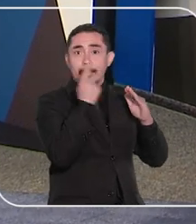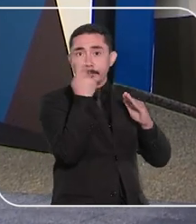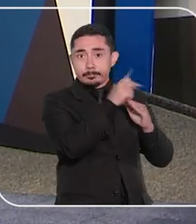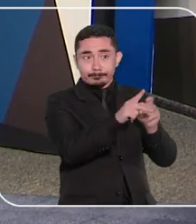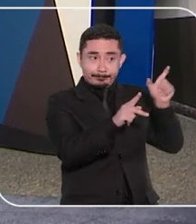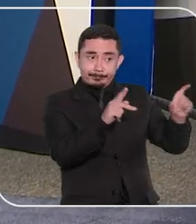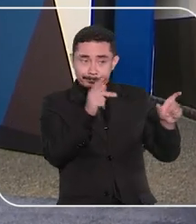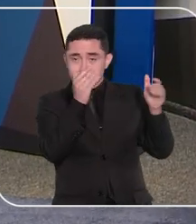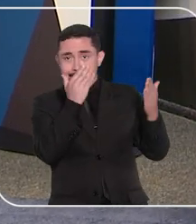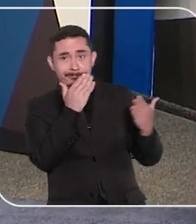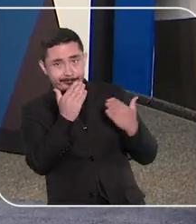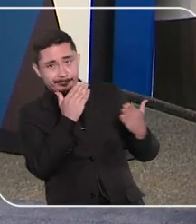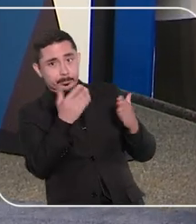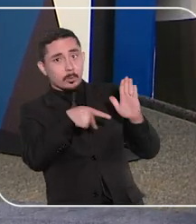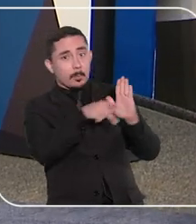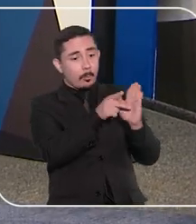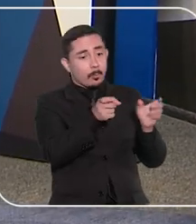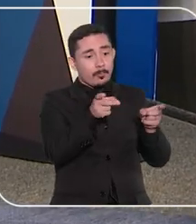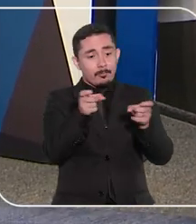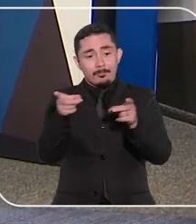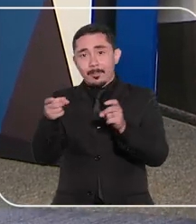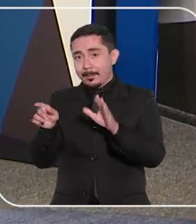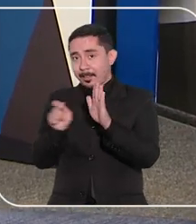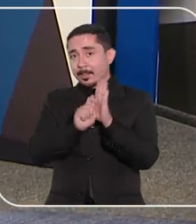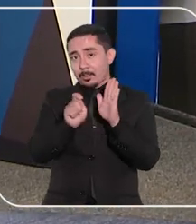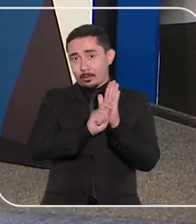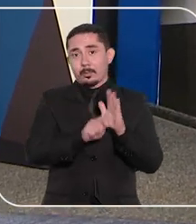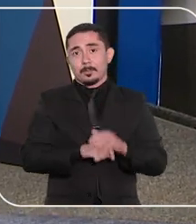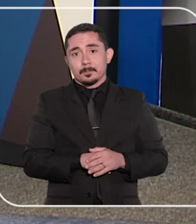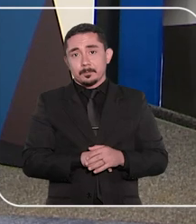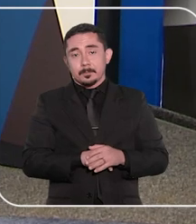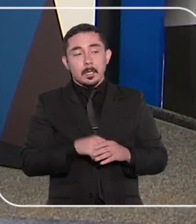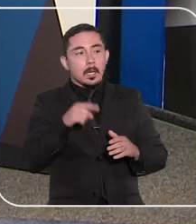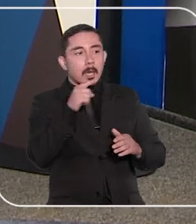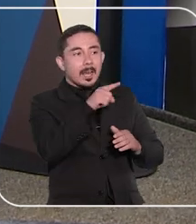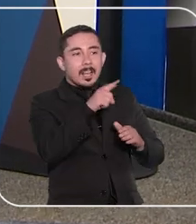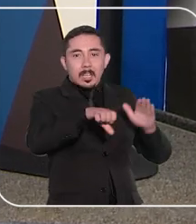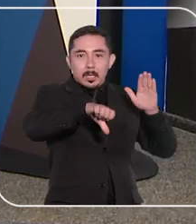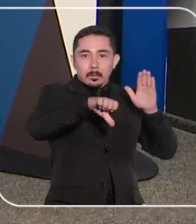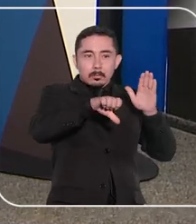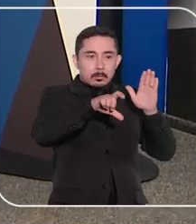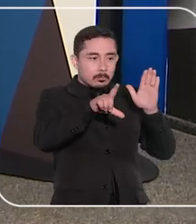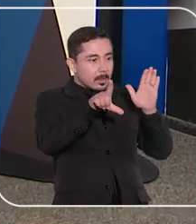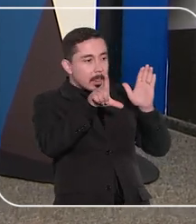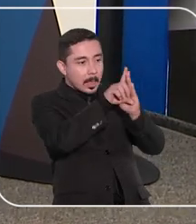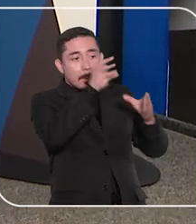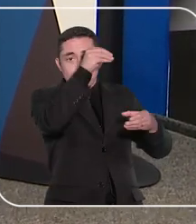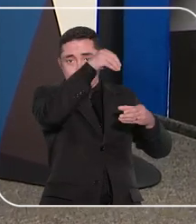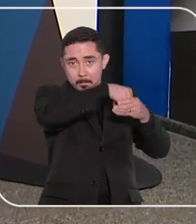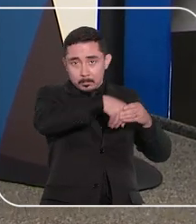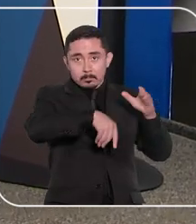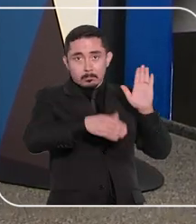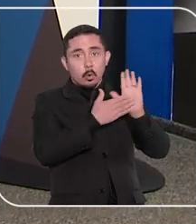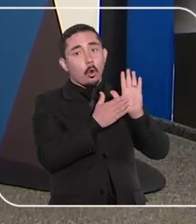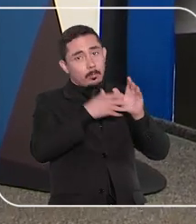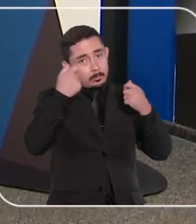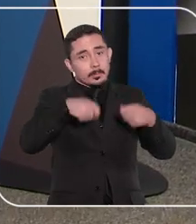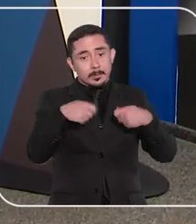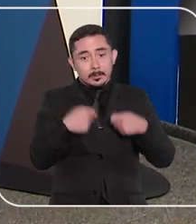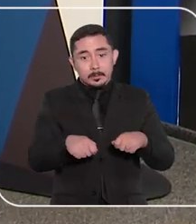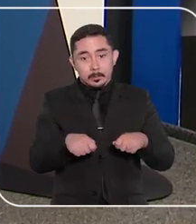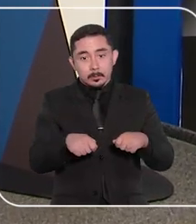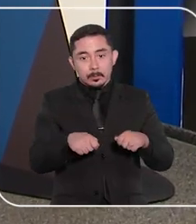na casa de suspeito de tráfico de drogas. O entendimento de que são ilegais as provas obtidas nesse contexto